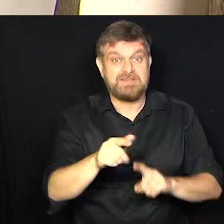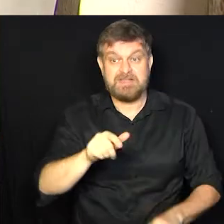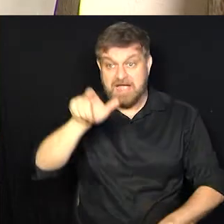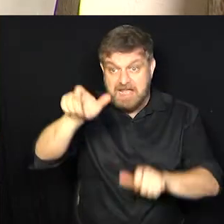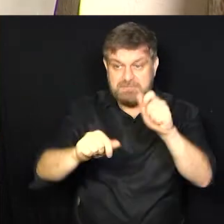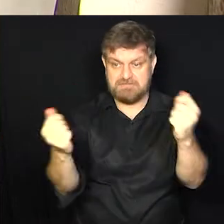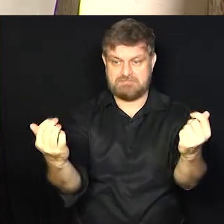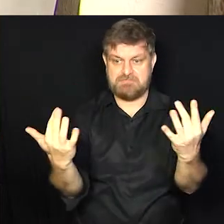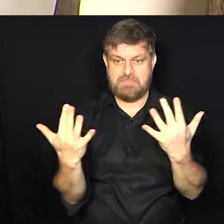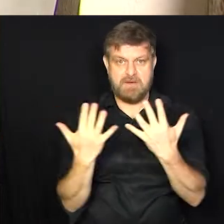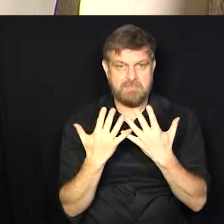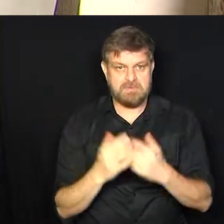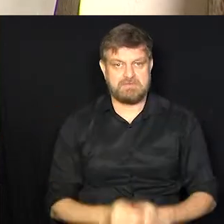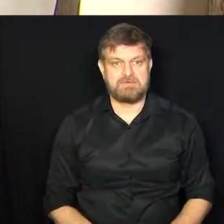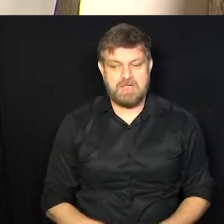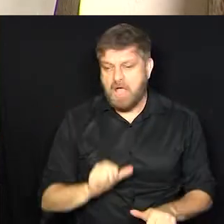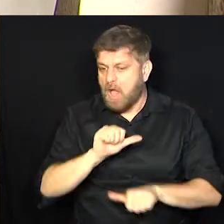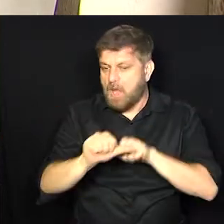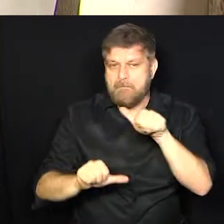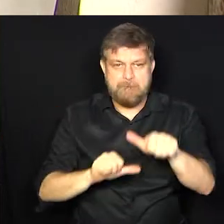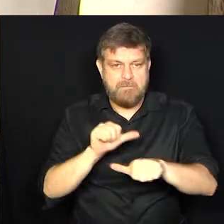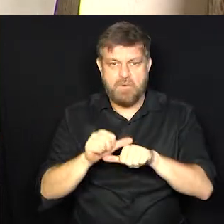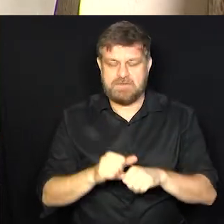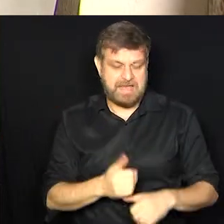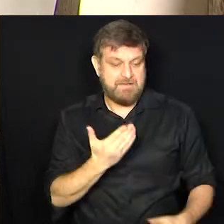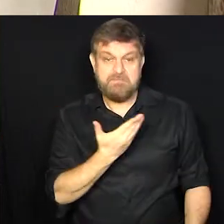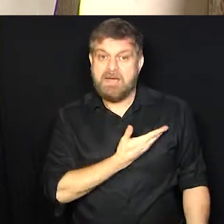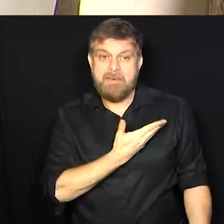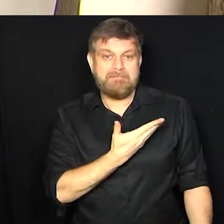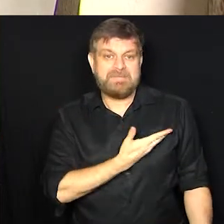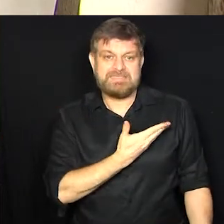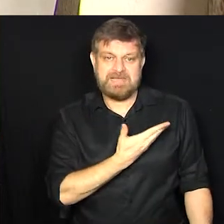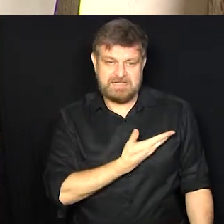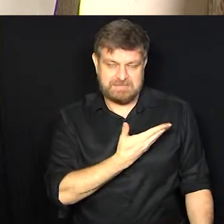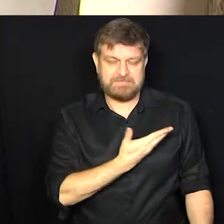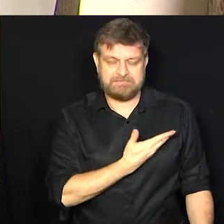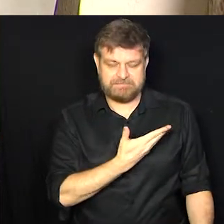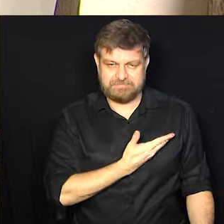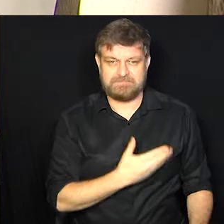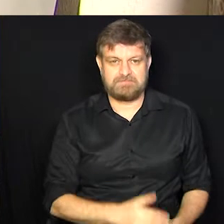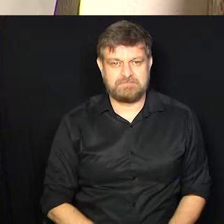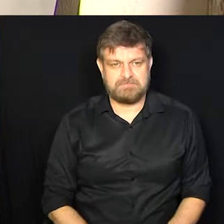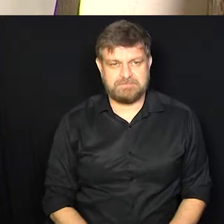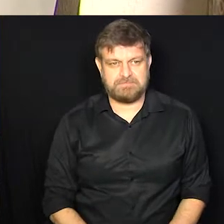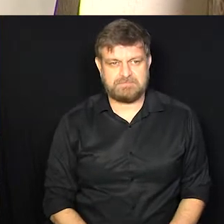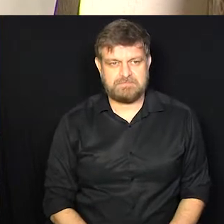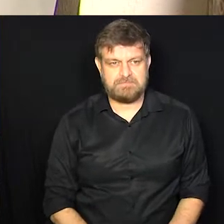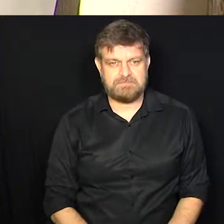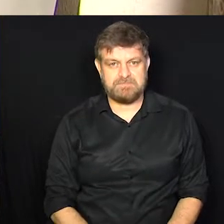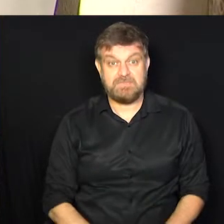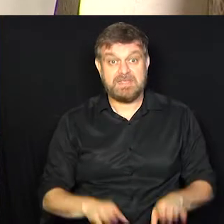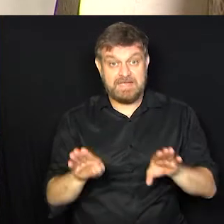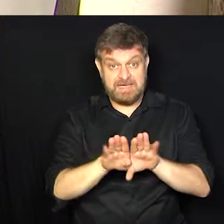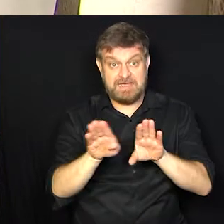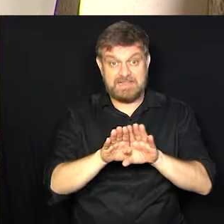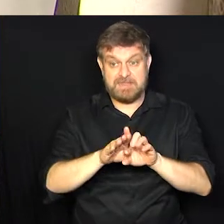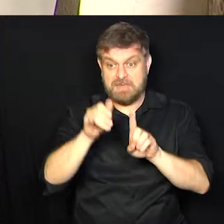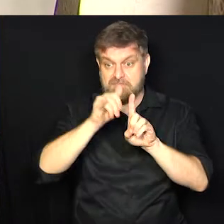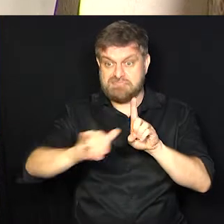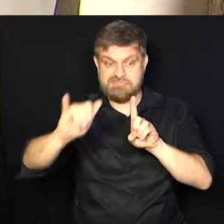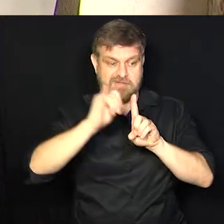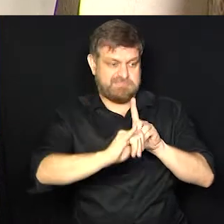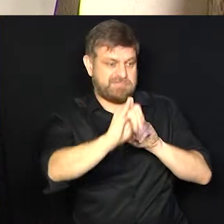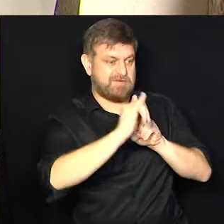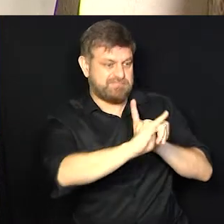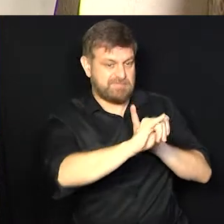Ela vira mais que uma cliente. Ah, tá. Vira uma amiga, Vira uma amizade. É. E... garota é propaganda do seu trabalho também,